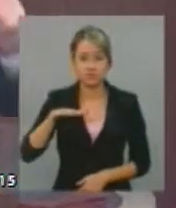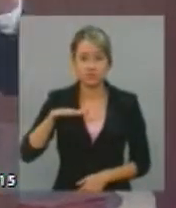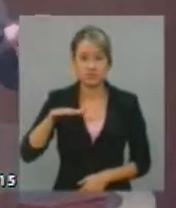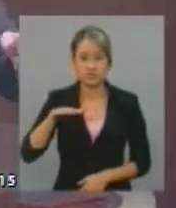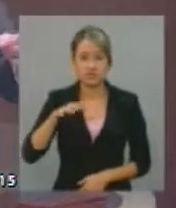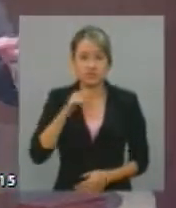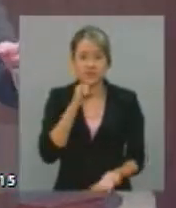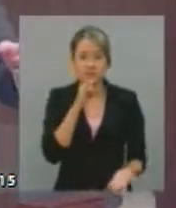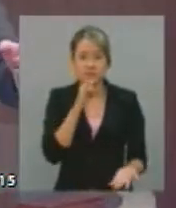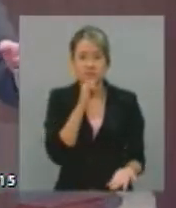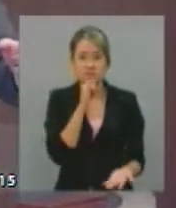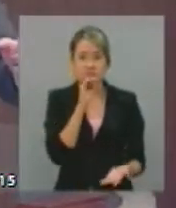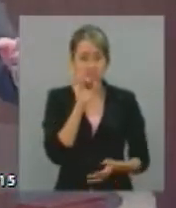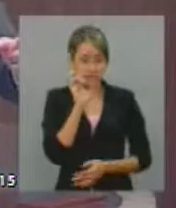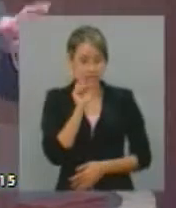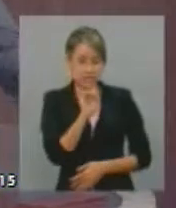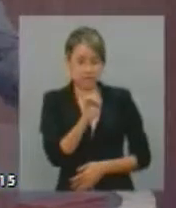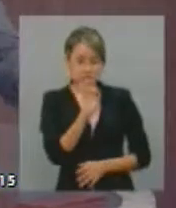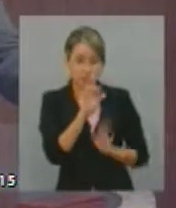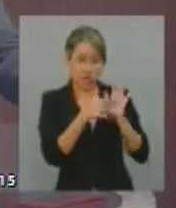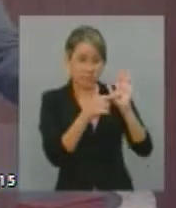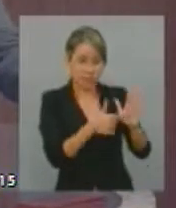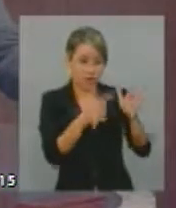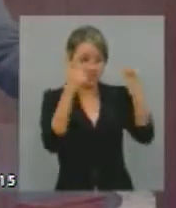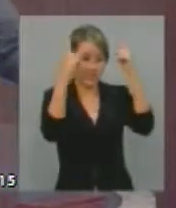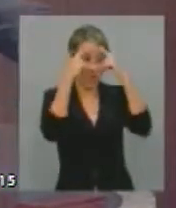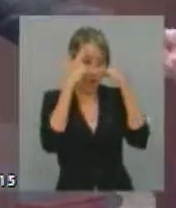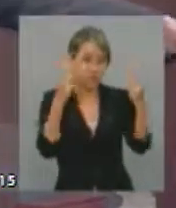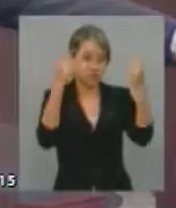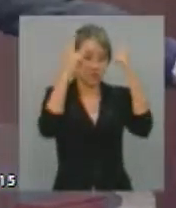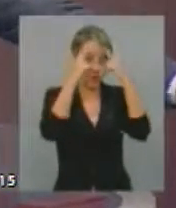E se você só oferta violência, desde cedo,